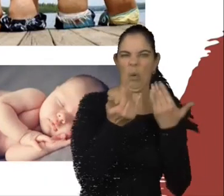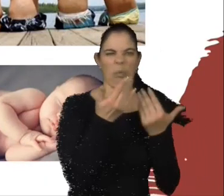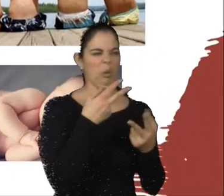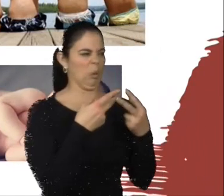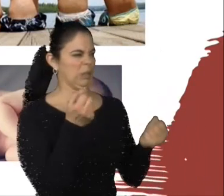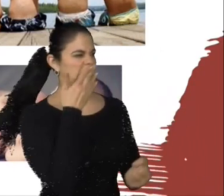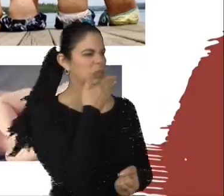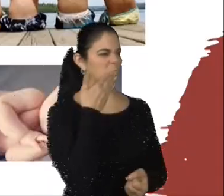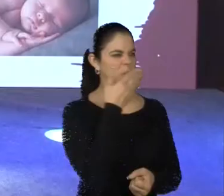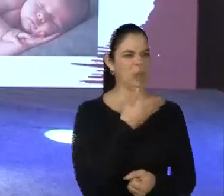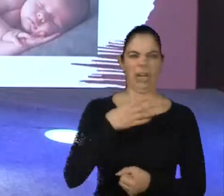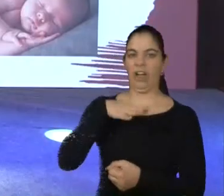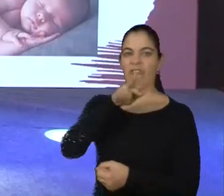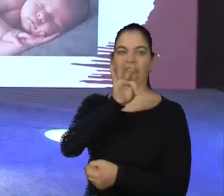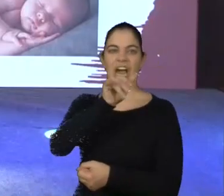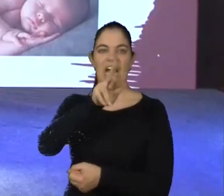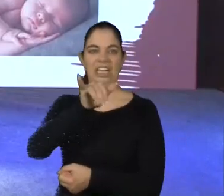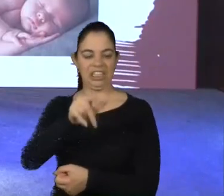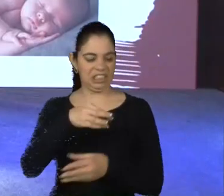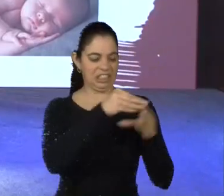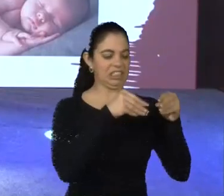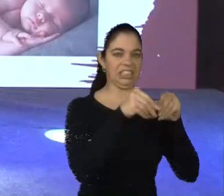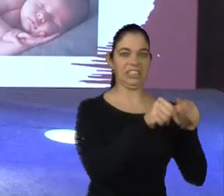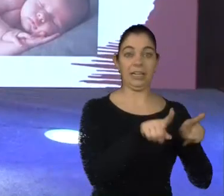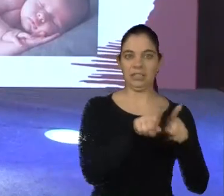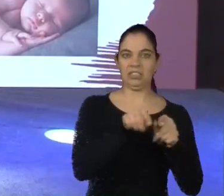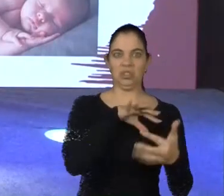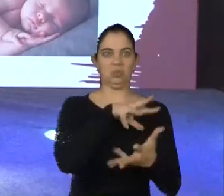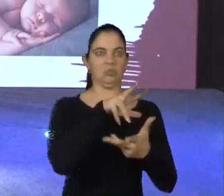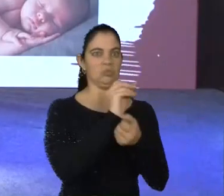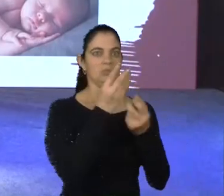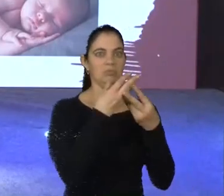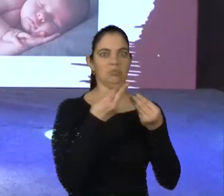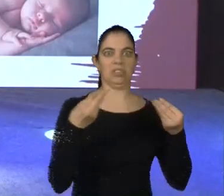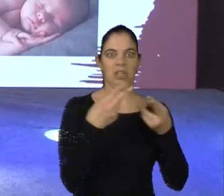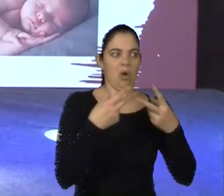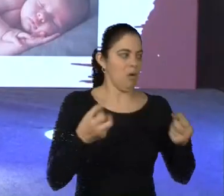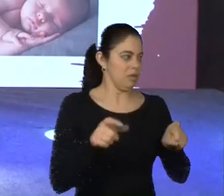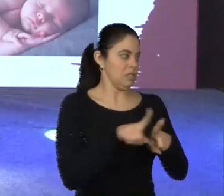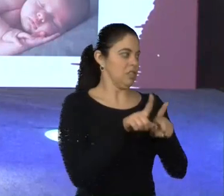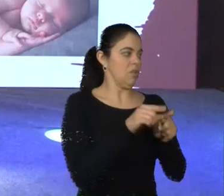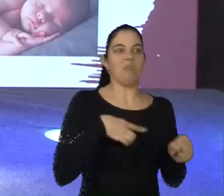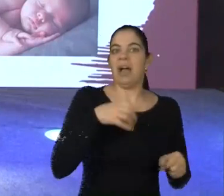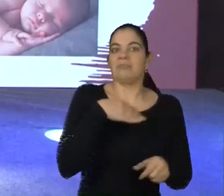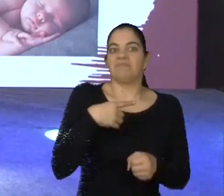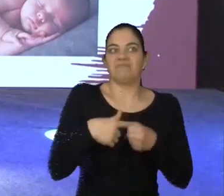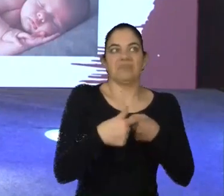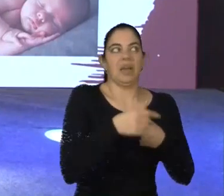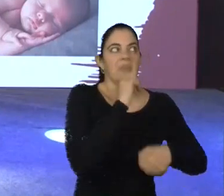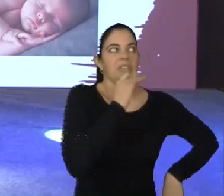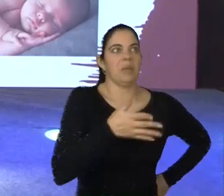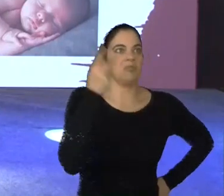açúcar, de farinha, se eu vivo num mundo cheio de poluição, numa cidade, por exemplo, como